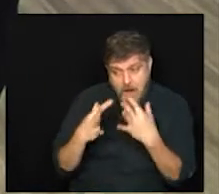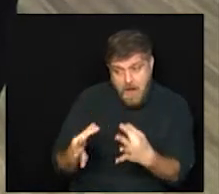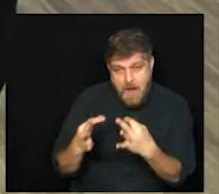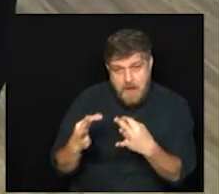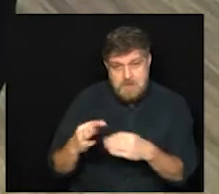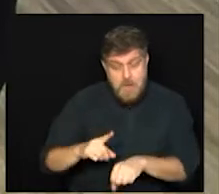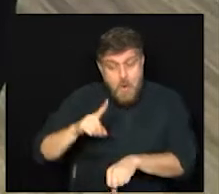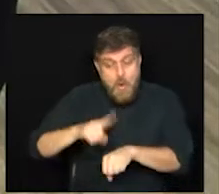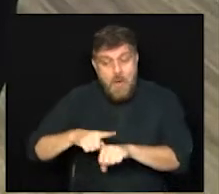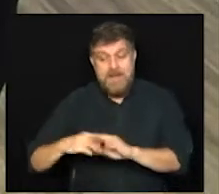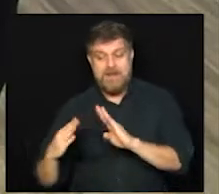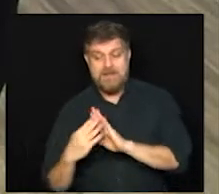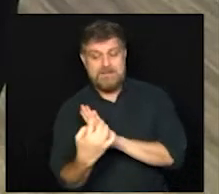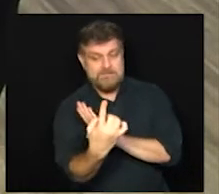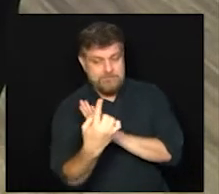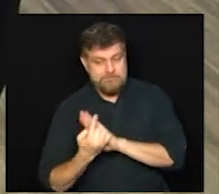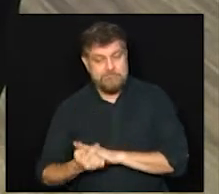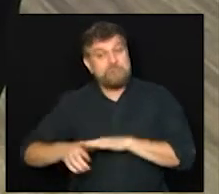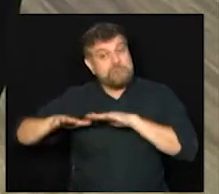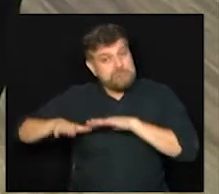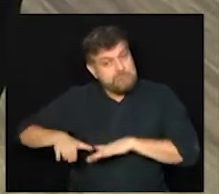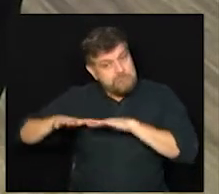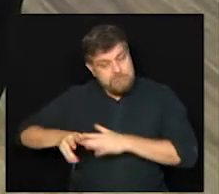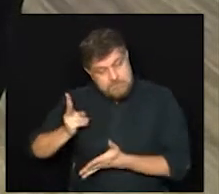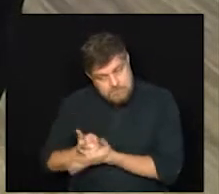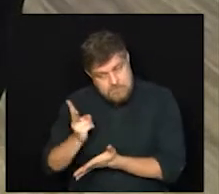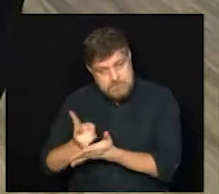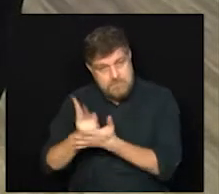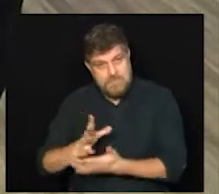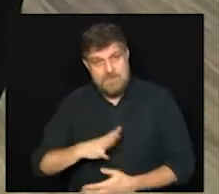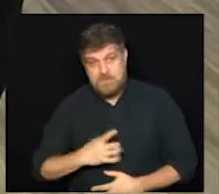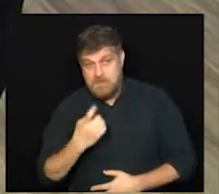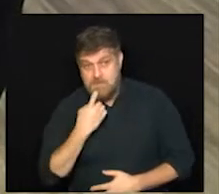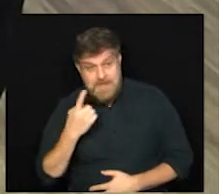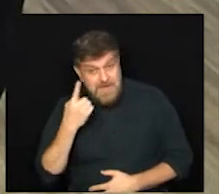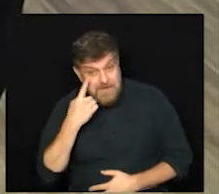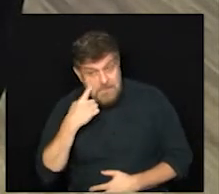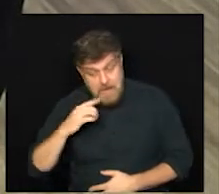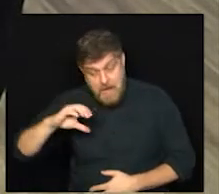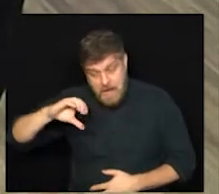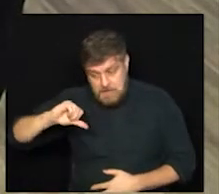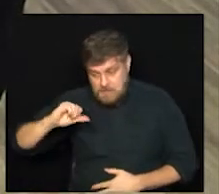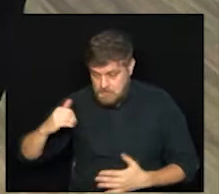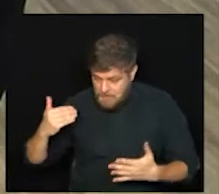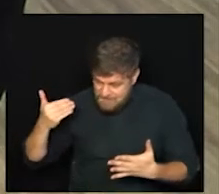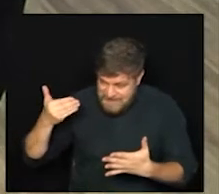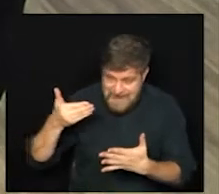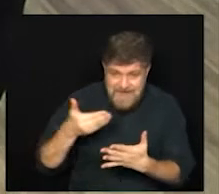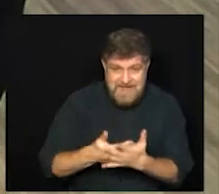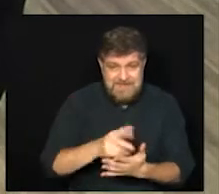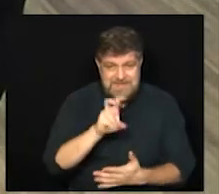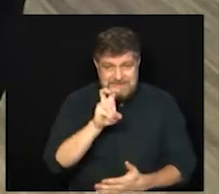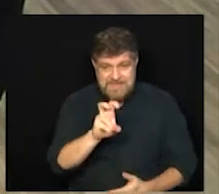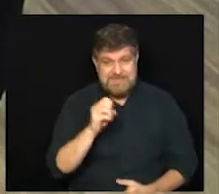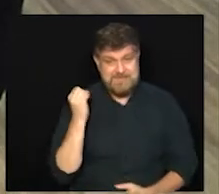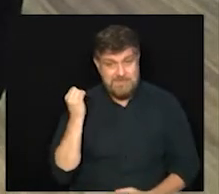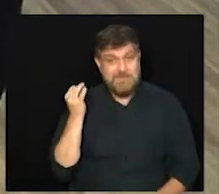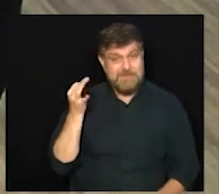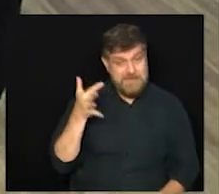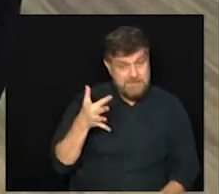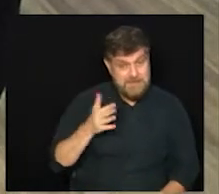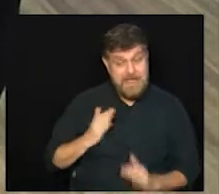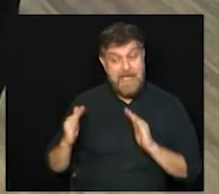toque de recolher permanece na cidade de Campinas. Você viu aí, das 9 horas da noite às 5